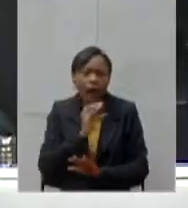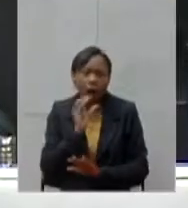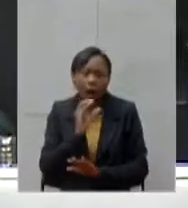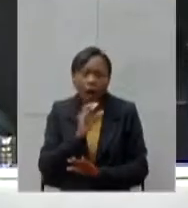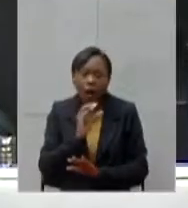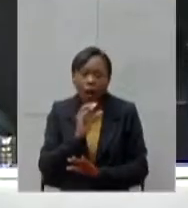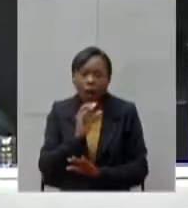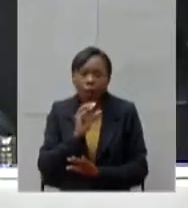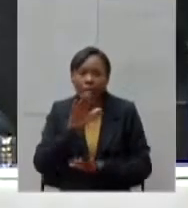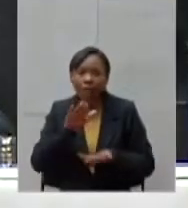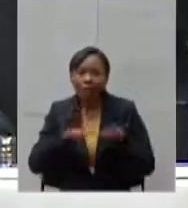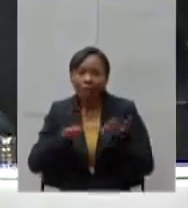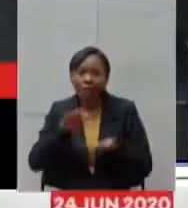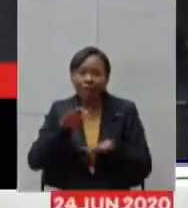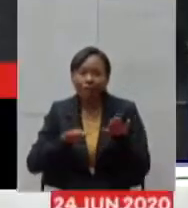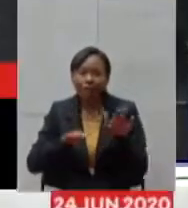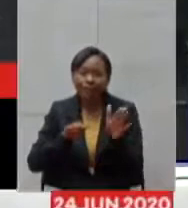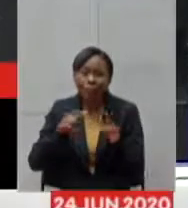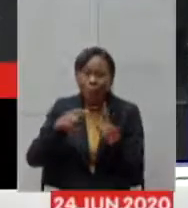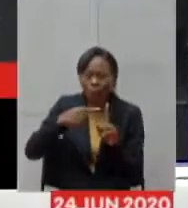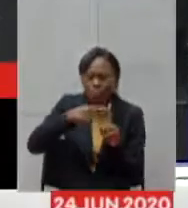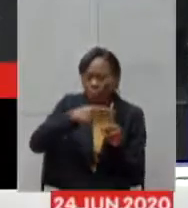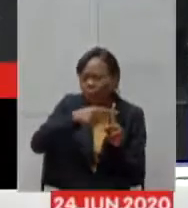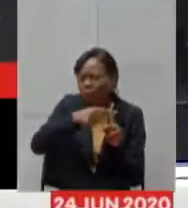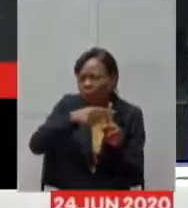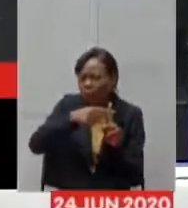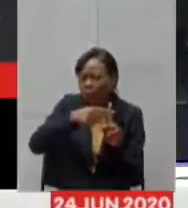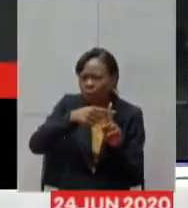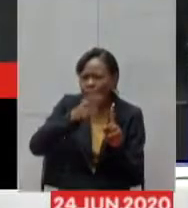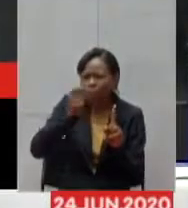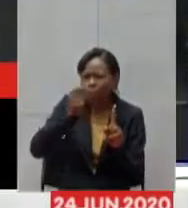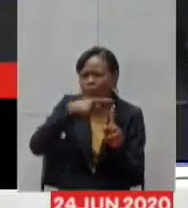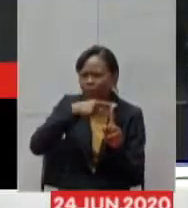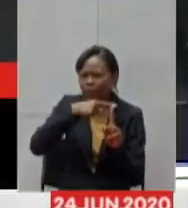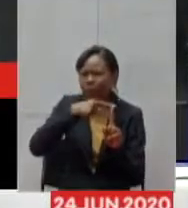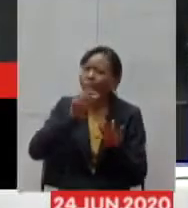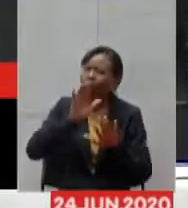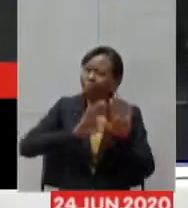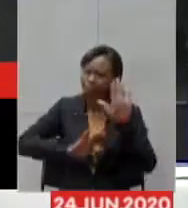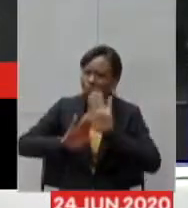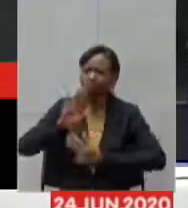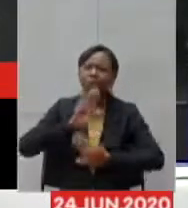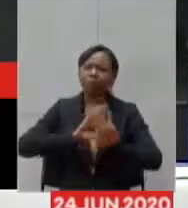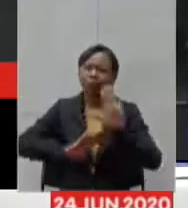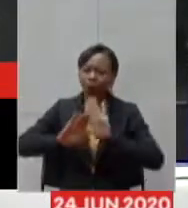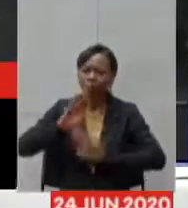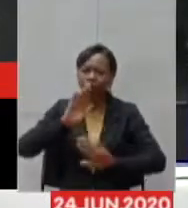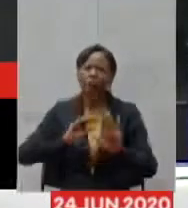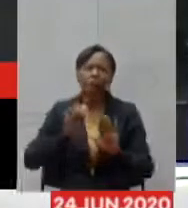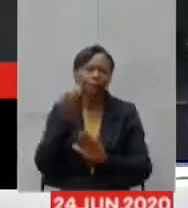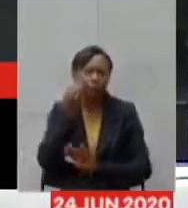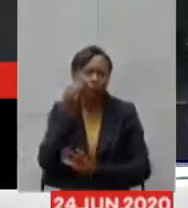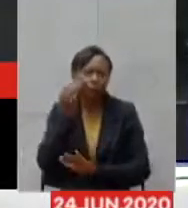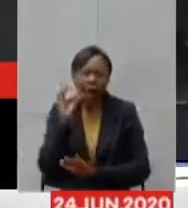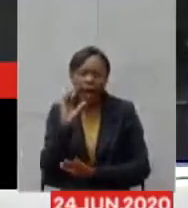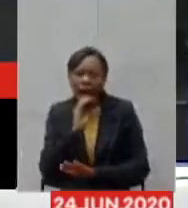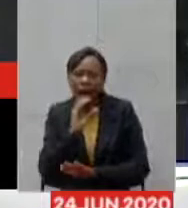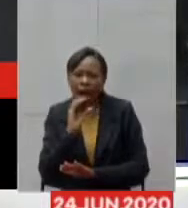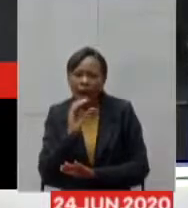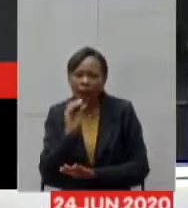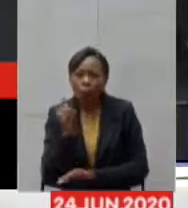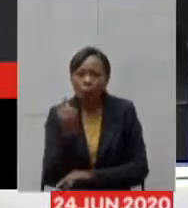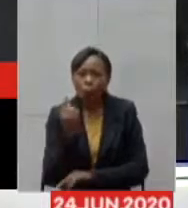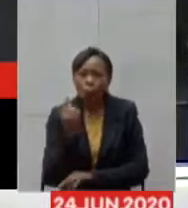falso positivo, então nós temos que tomar um pouco de cuidado quando nós usamos o teste rápido numa única vez para fazer uma